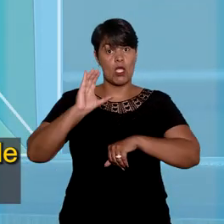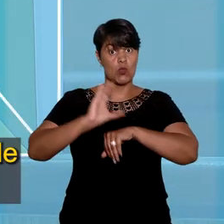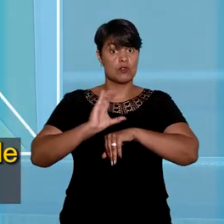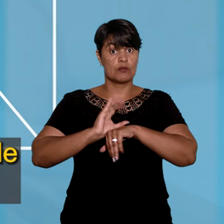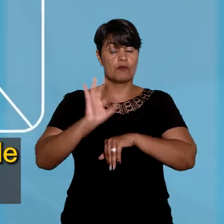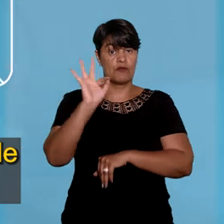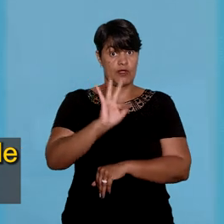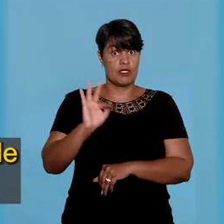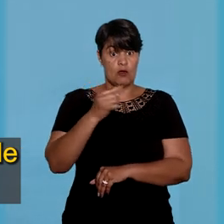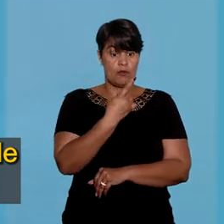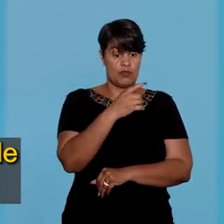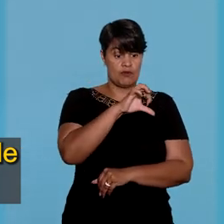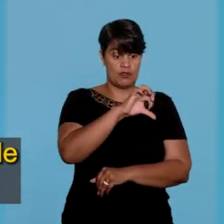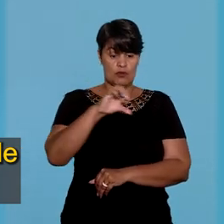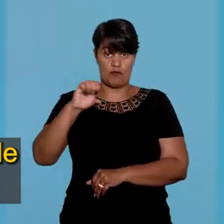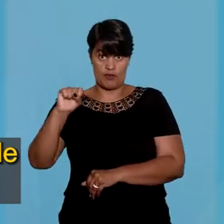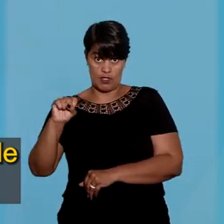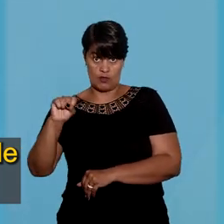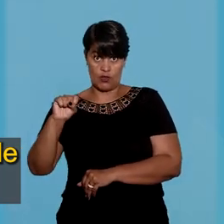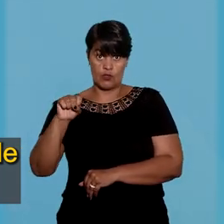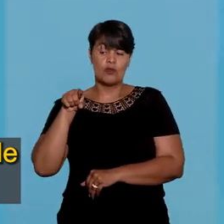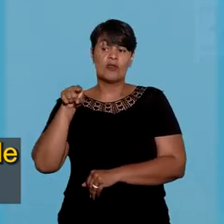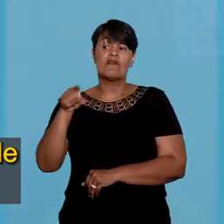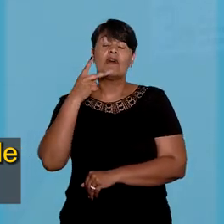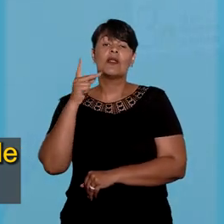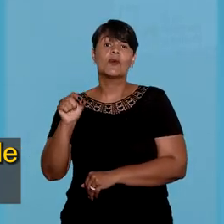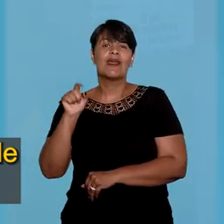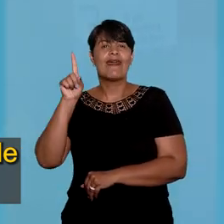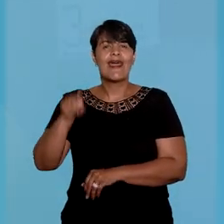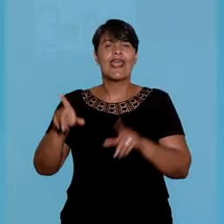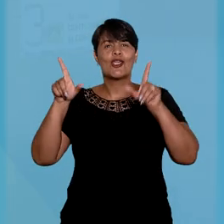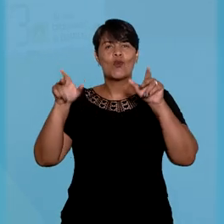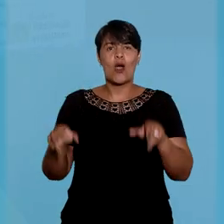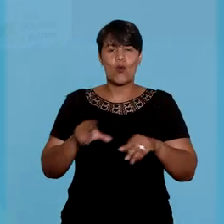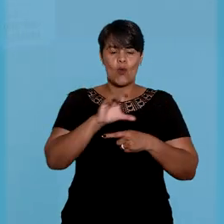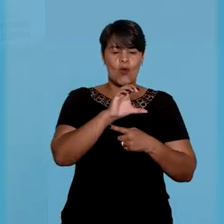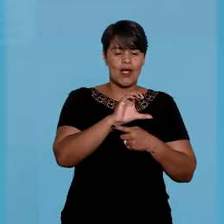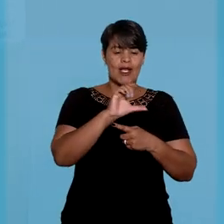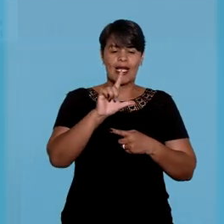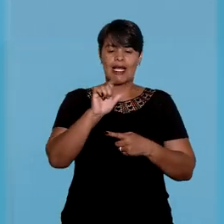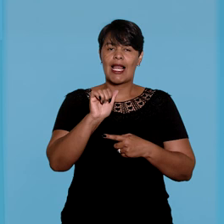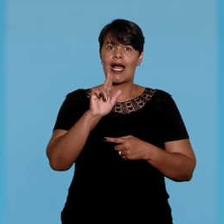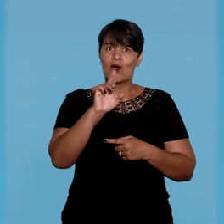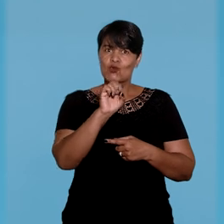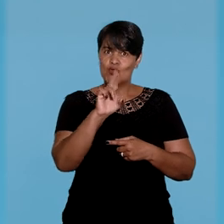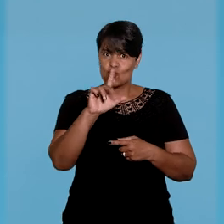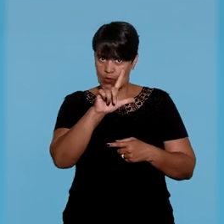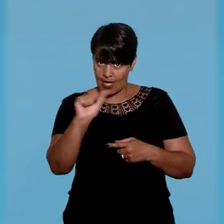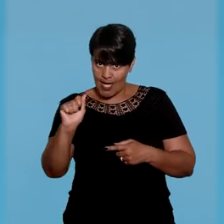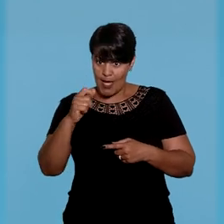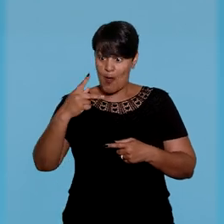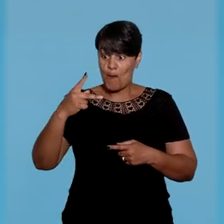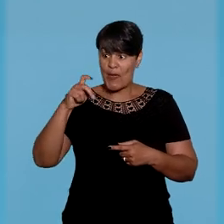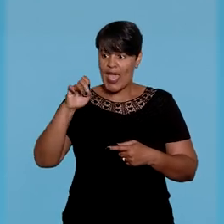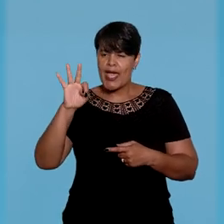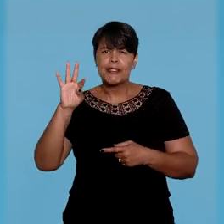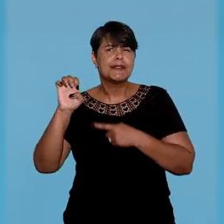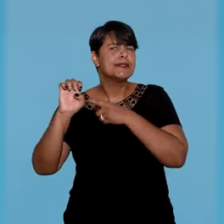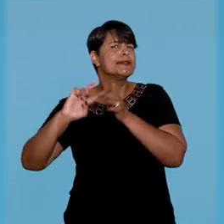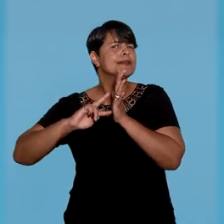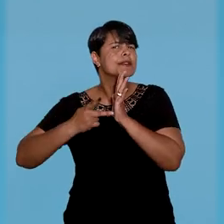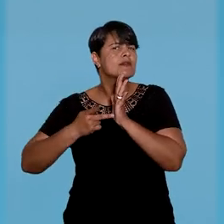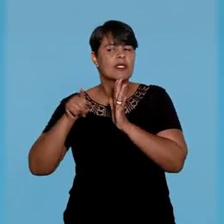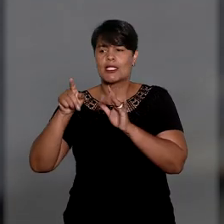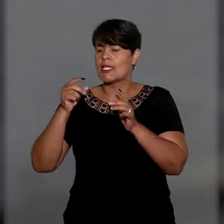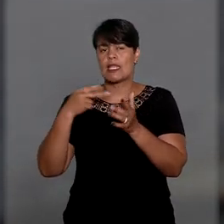deu ao mandado de segurança o status de cláusula pétrea, ou seja, não pode ser alterado por meio de emenda